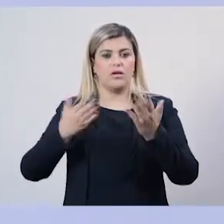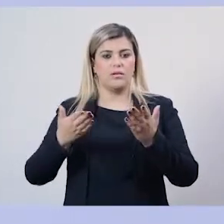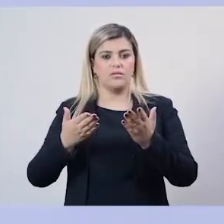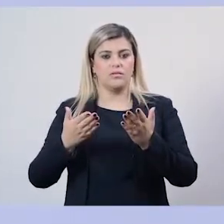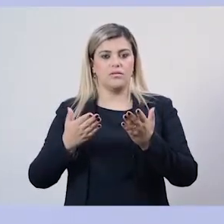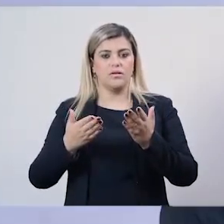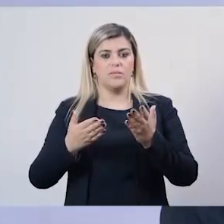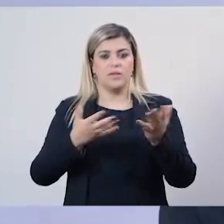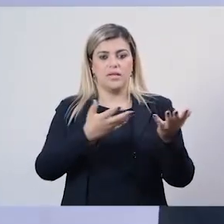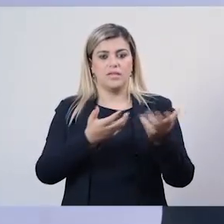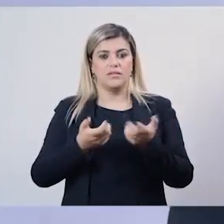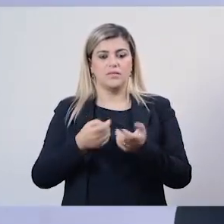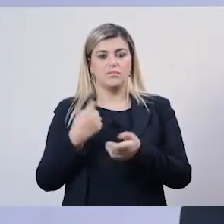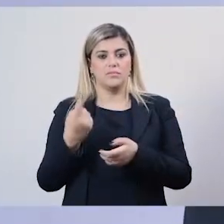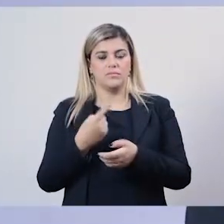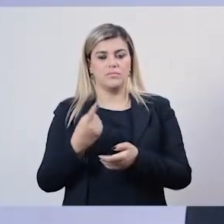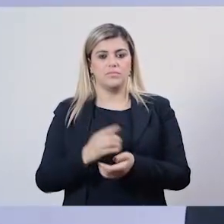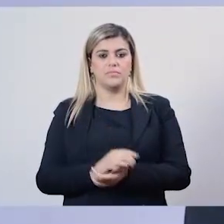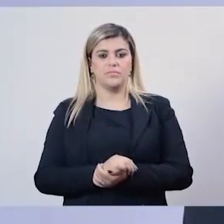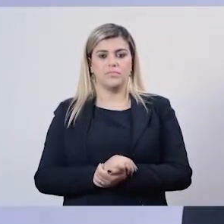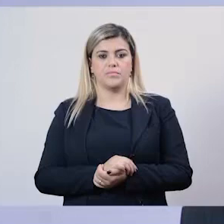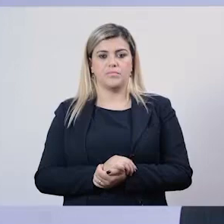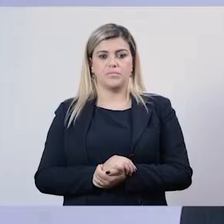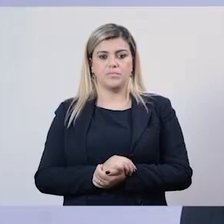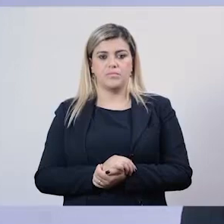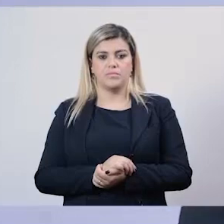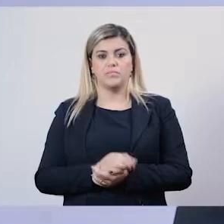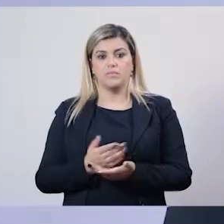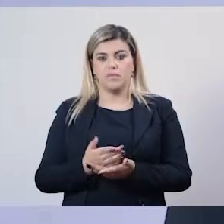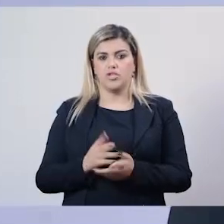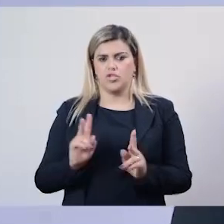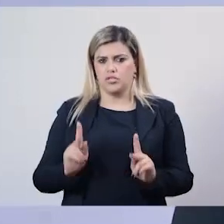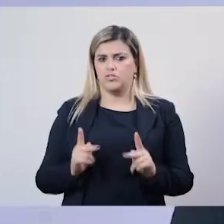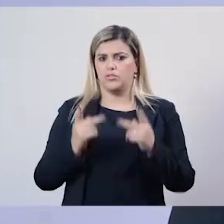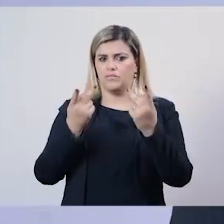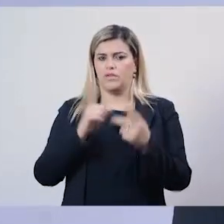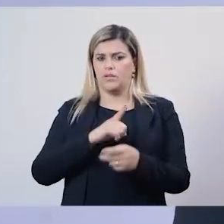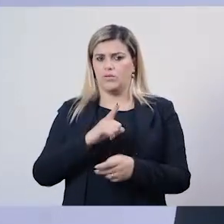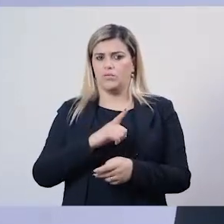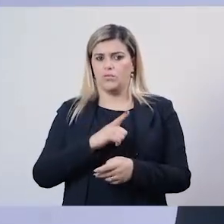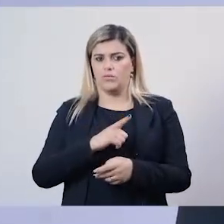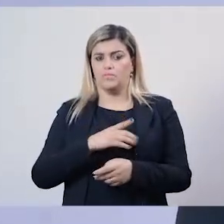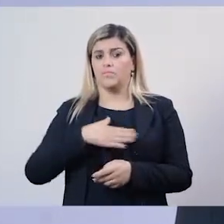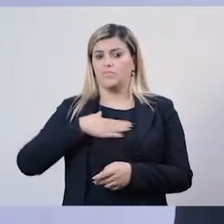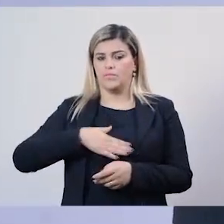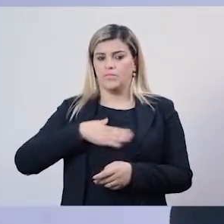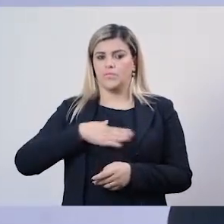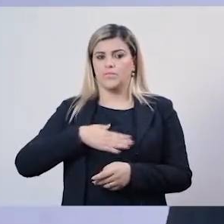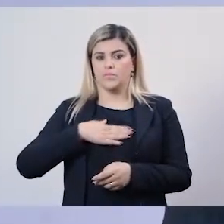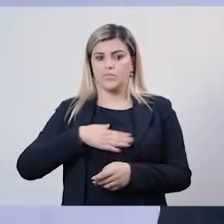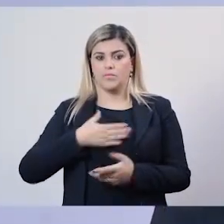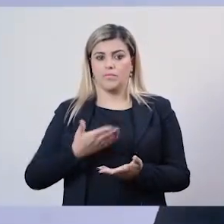as reuniões, né? Isso. Fomos bastante valorizados. Eu lembro que isso aí foi muito gratificante. A gente